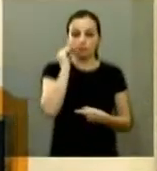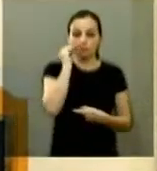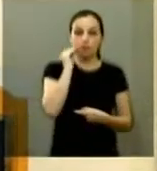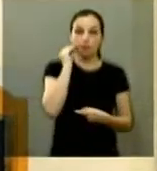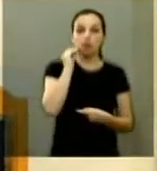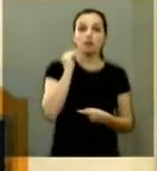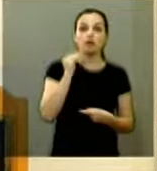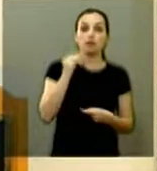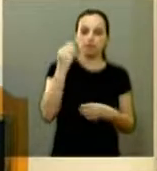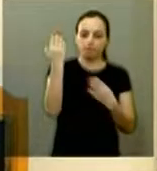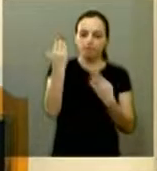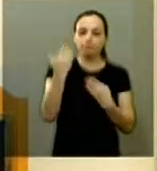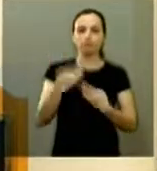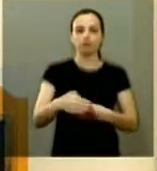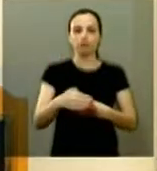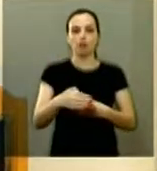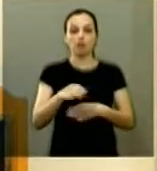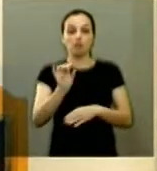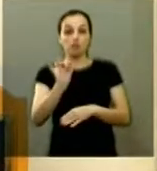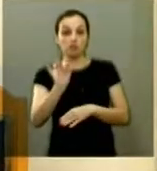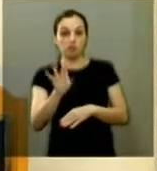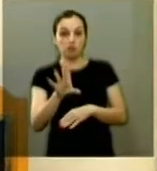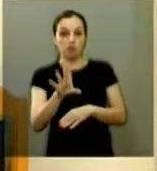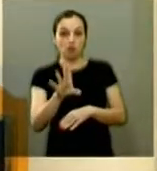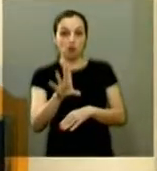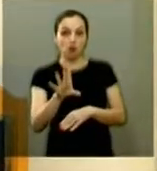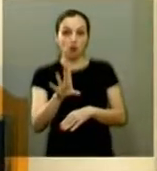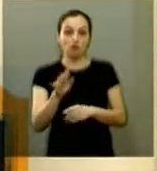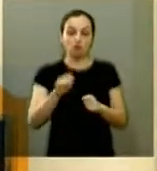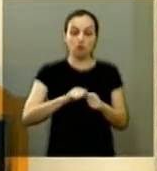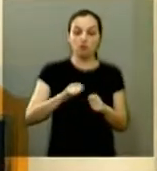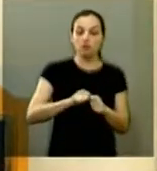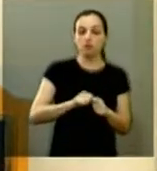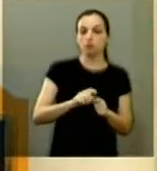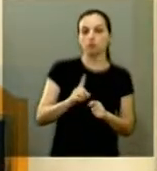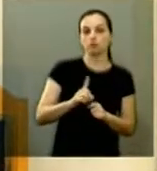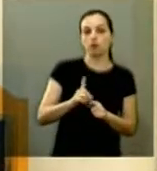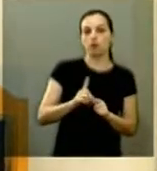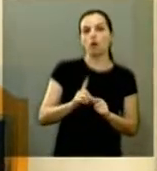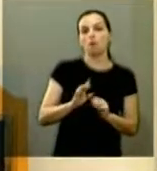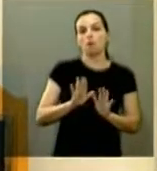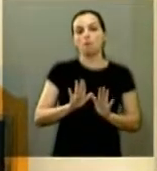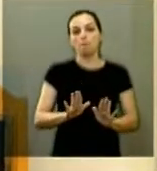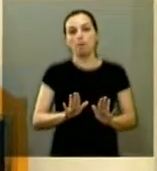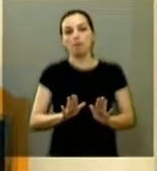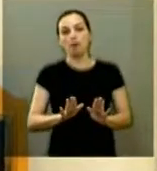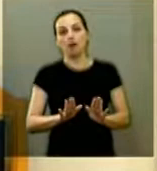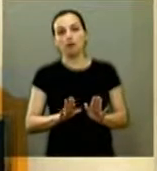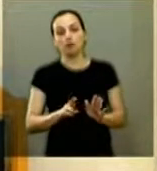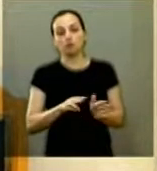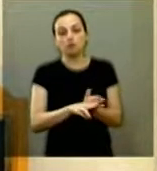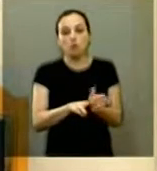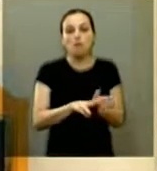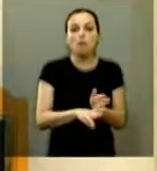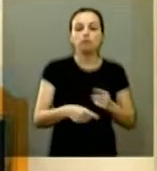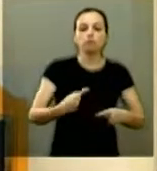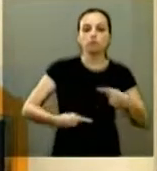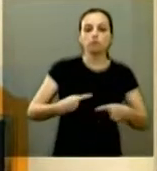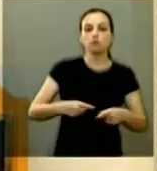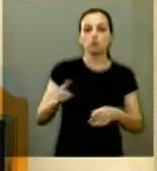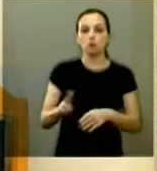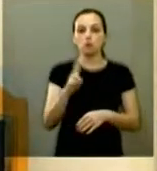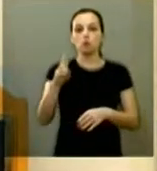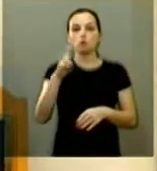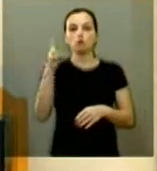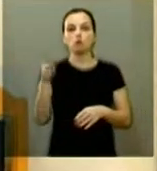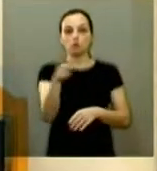para uma grande avaliação não só dos nossos atos, mas também uma avaliação dos métodos políticos utilizados hoje no